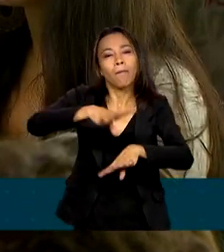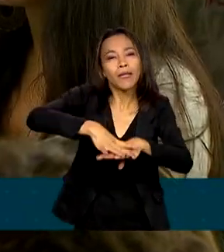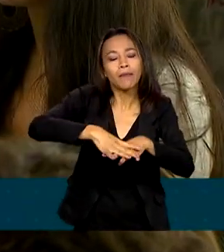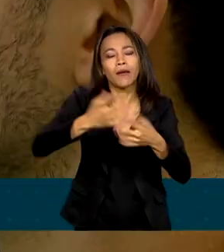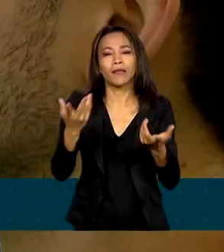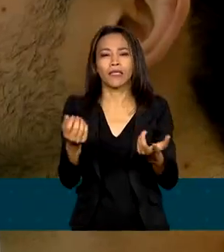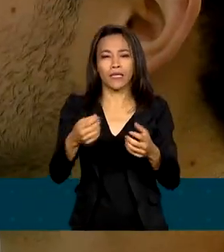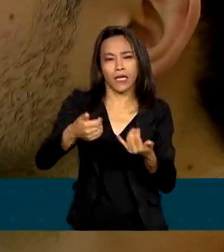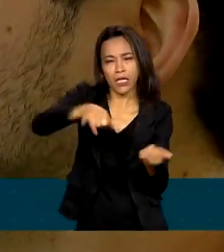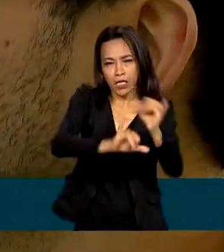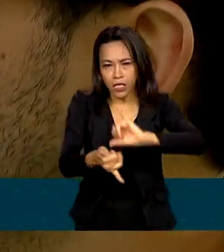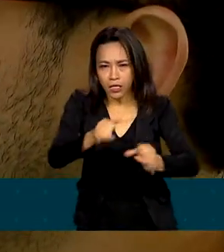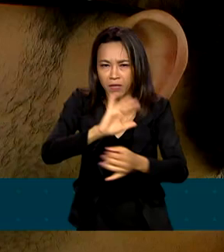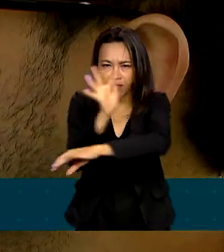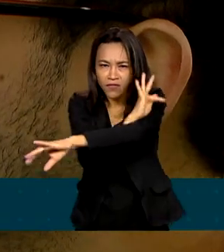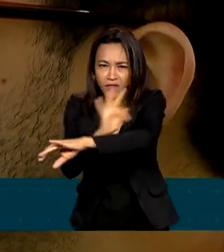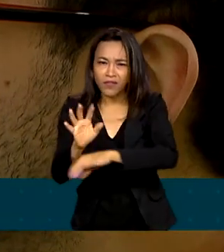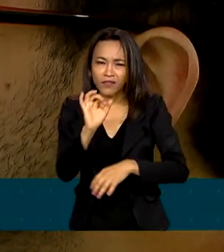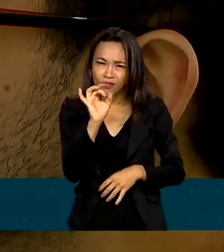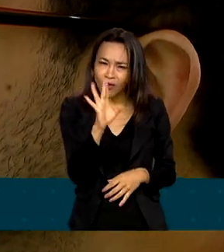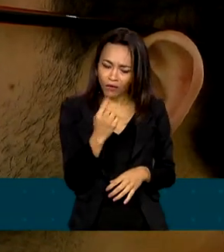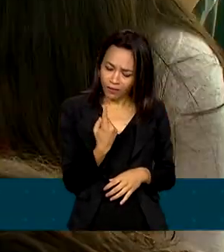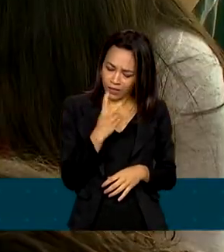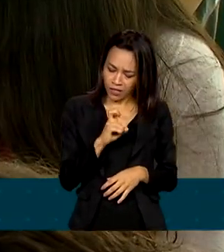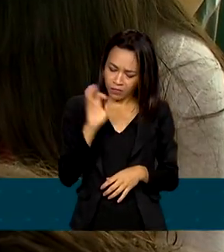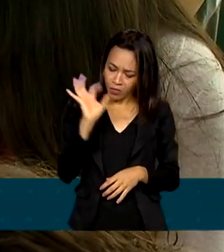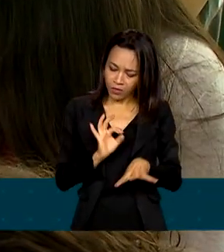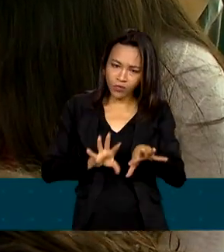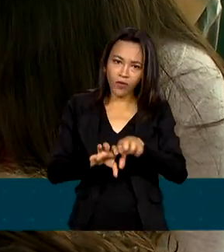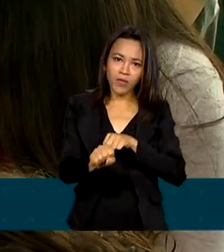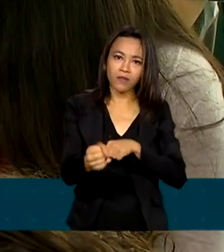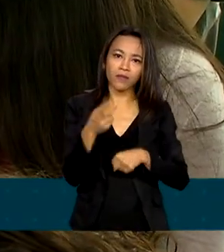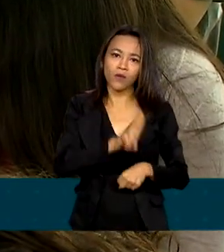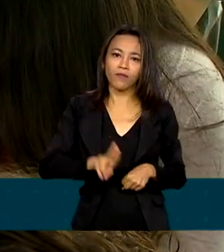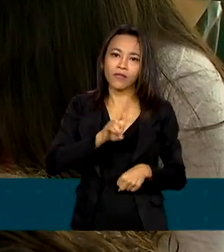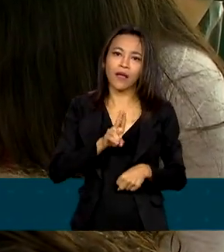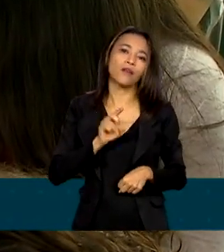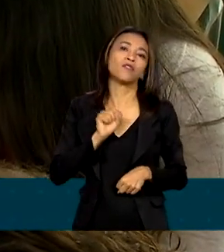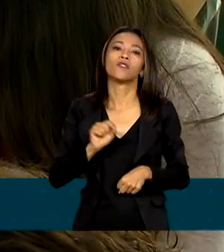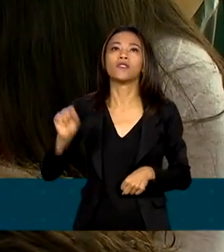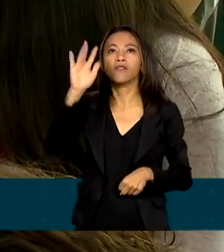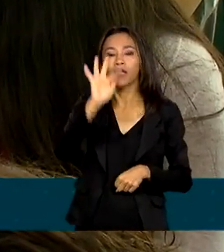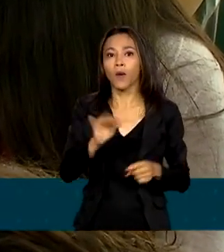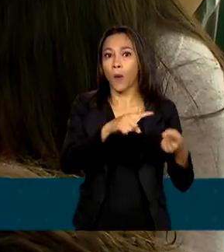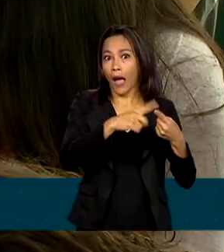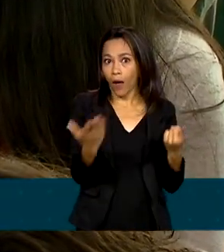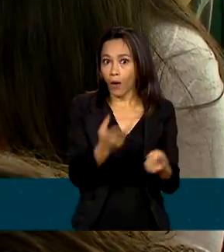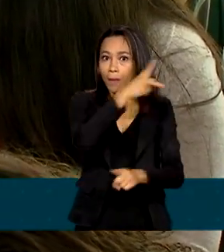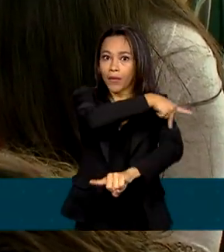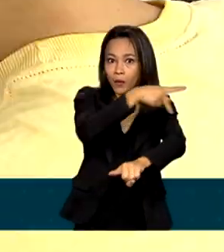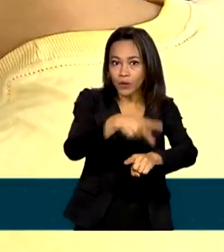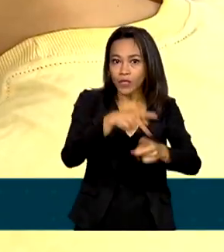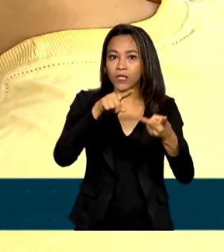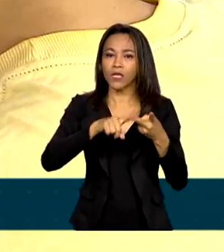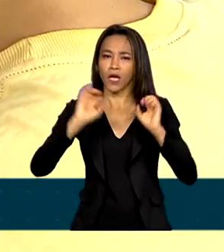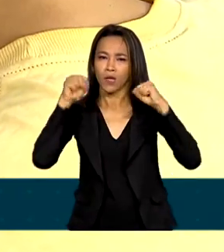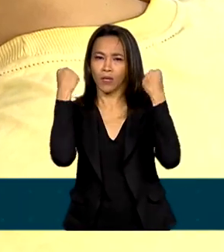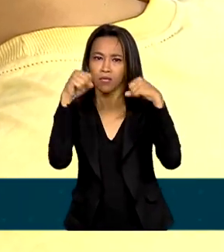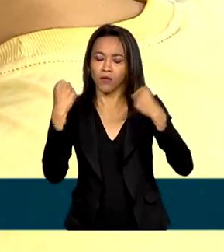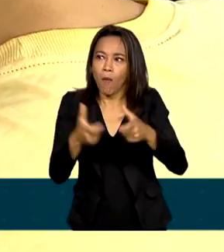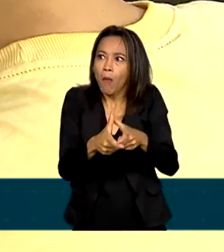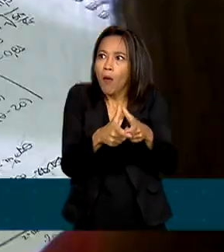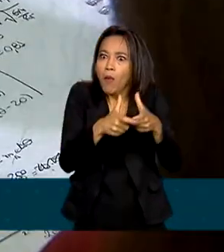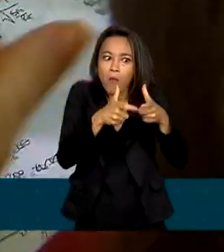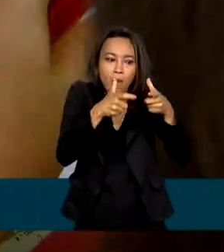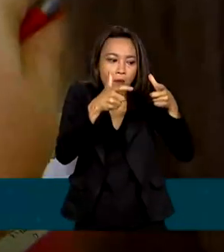apenas 15% de conclusão nas universidades federais. Já pedagogia e educação física enfrentam uma demanda maior do que o